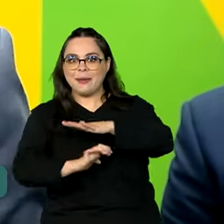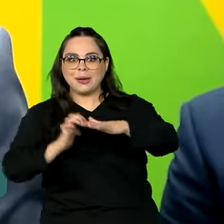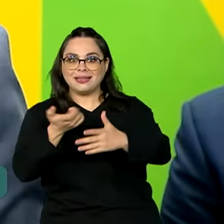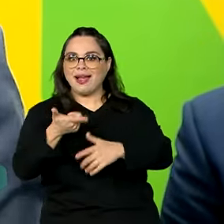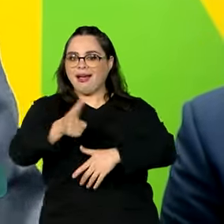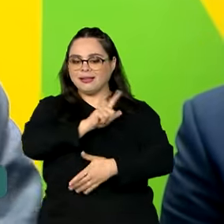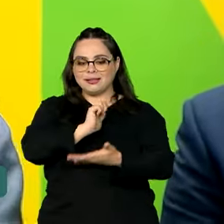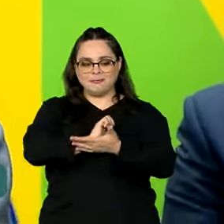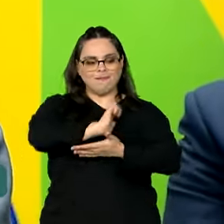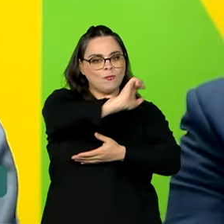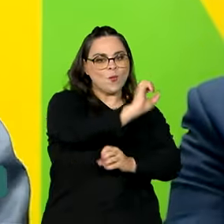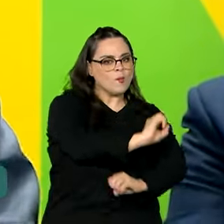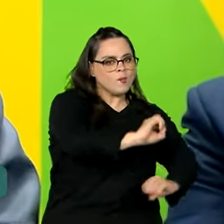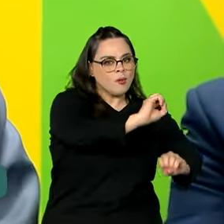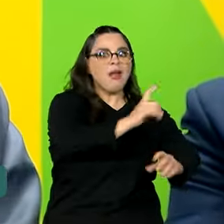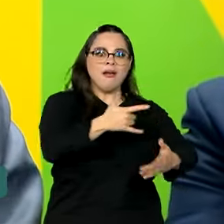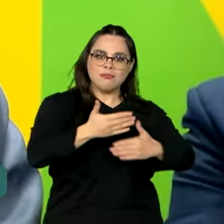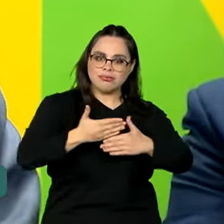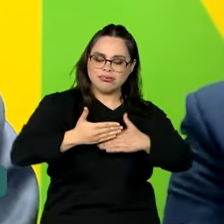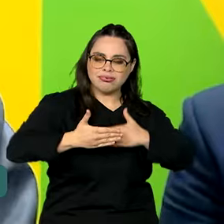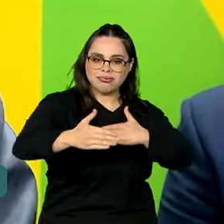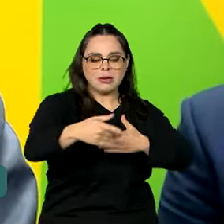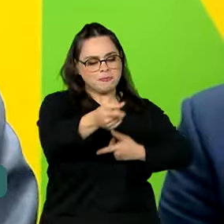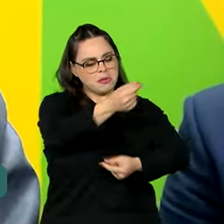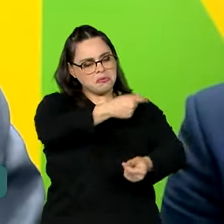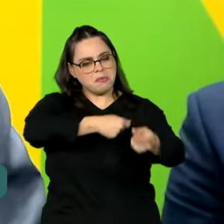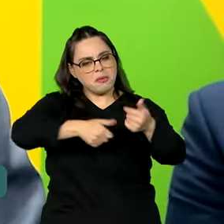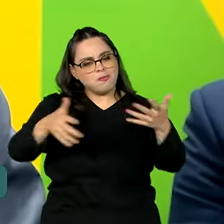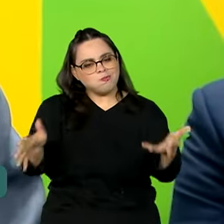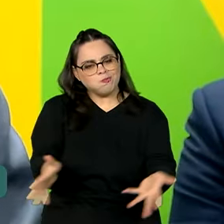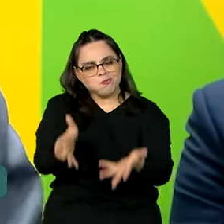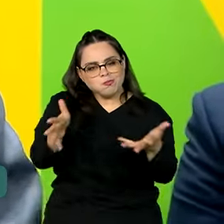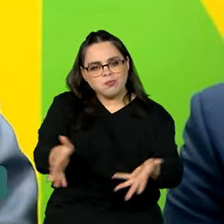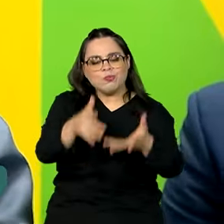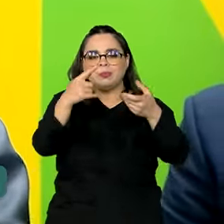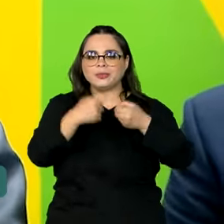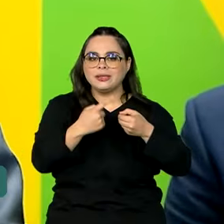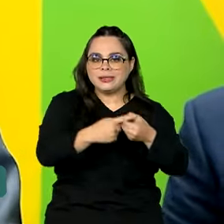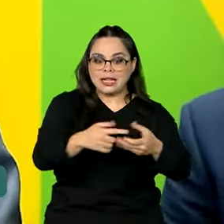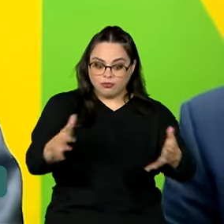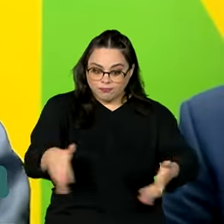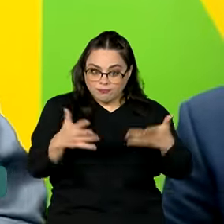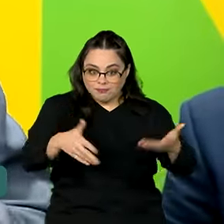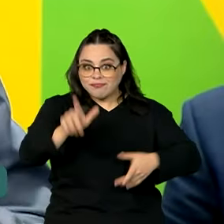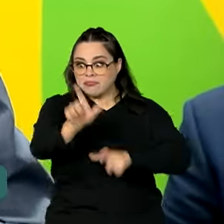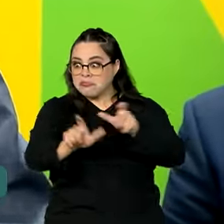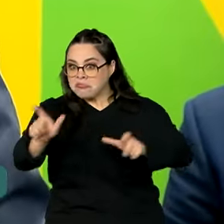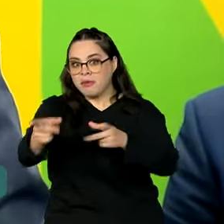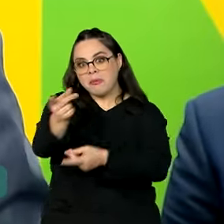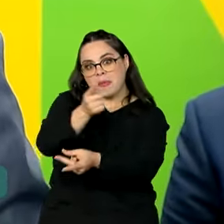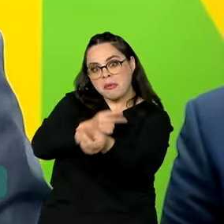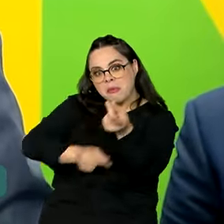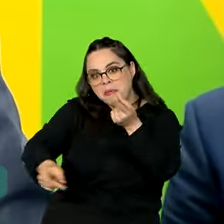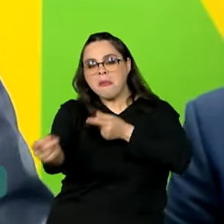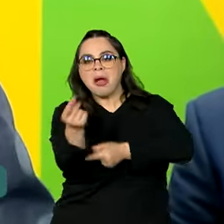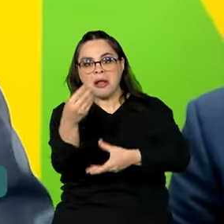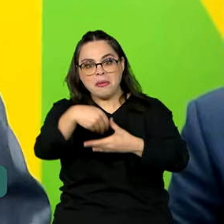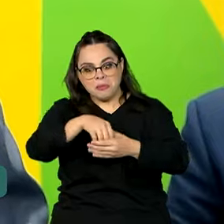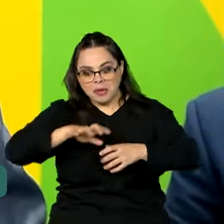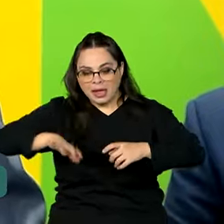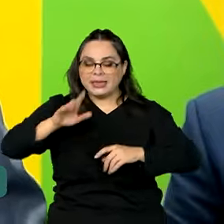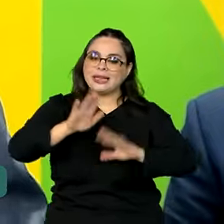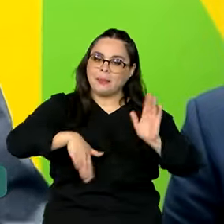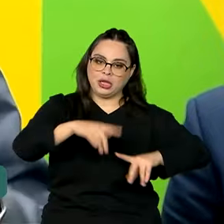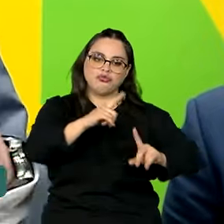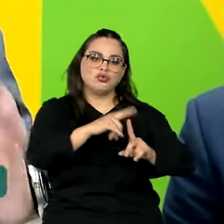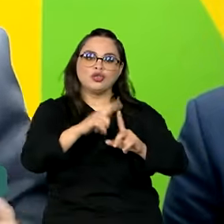exportava, ela passa a exportar. Isso traz renda, isso traz riqueza para a cidade, isso desenvolve as revendas agrícolas, dependendo do tipo